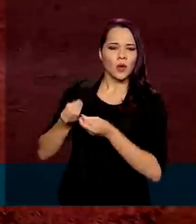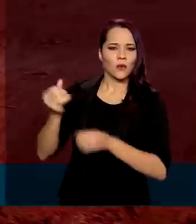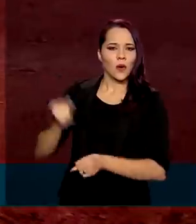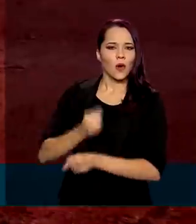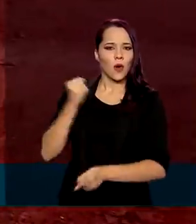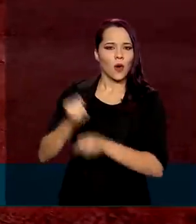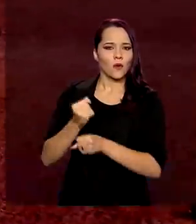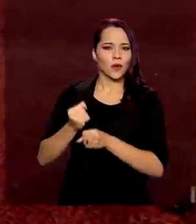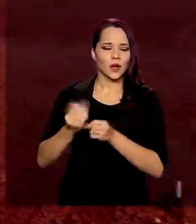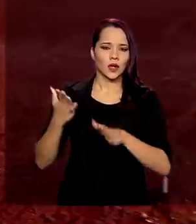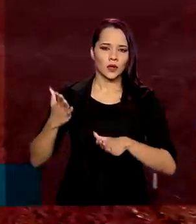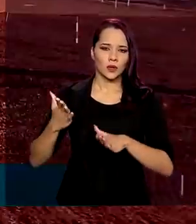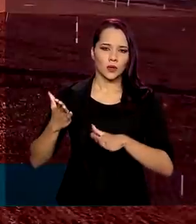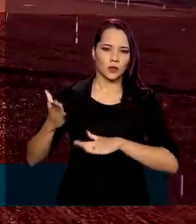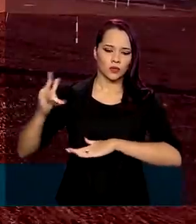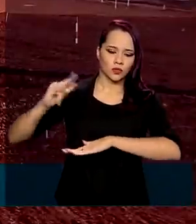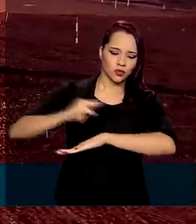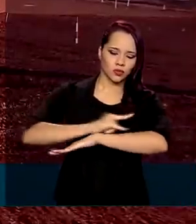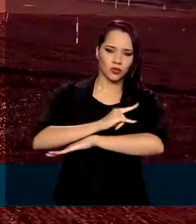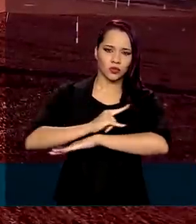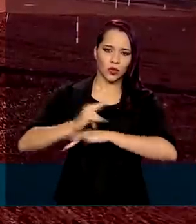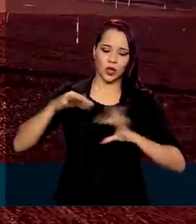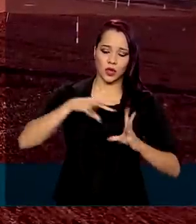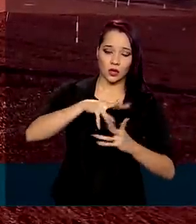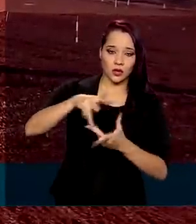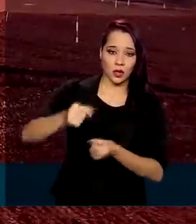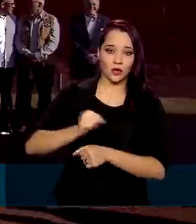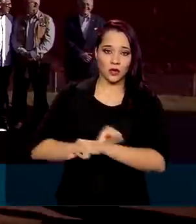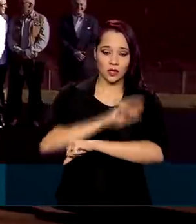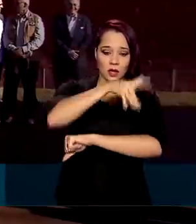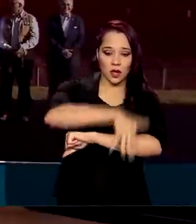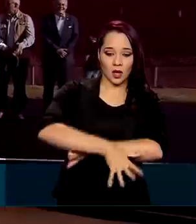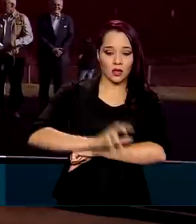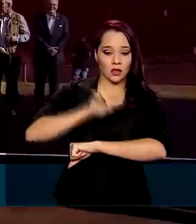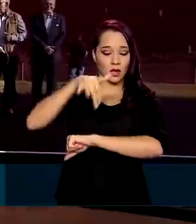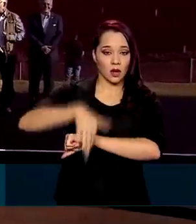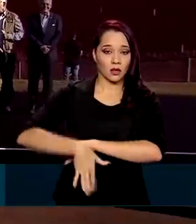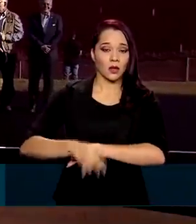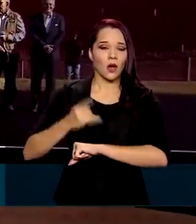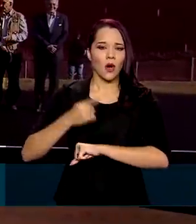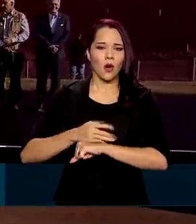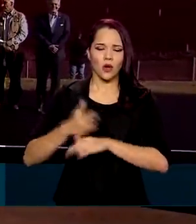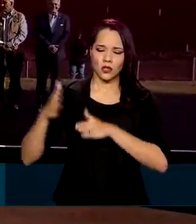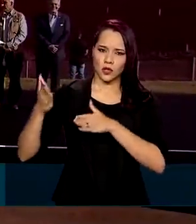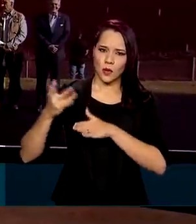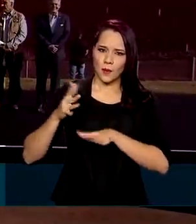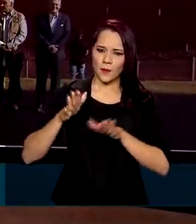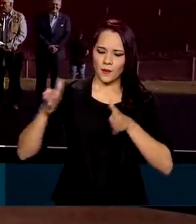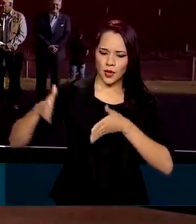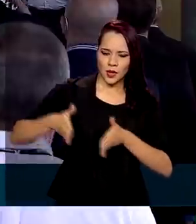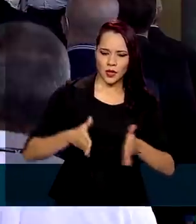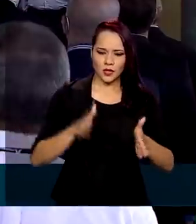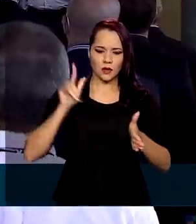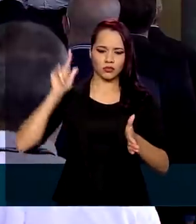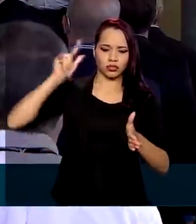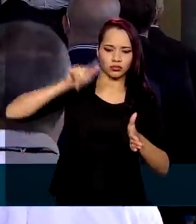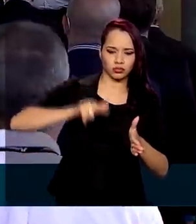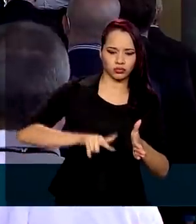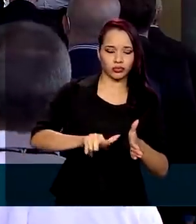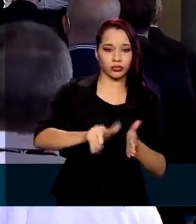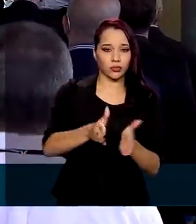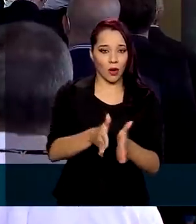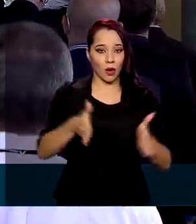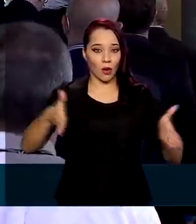Internacional das Cataratas, onde estão sendo ampliadas as pistas de pouso e decolagem. Em seguida,